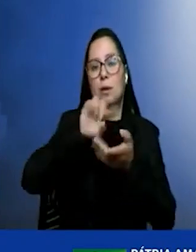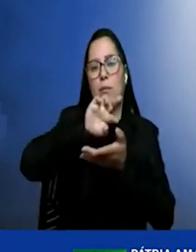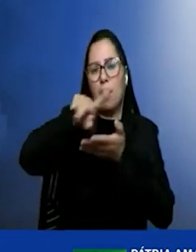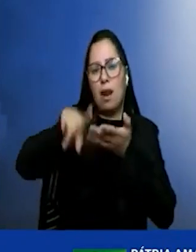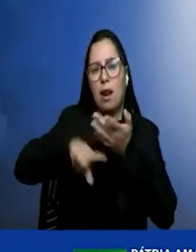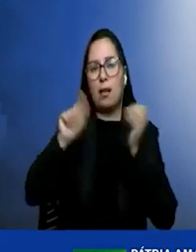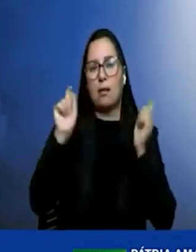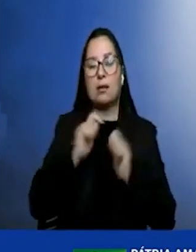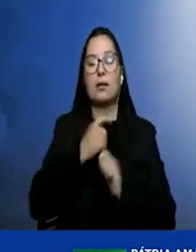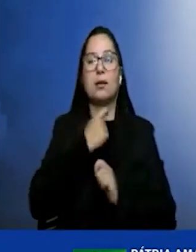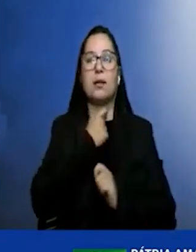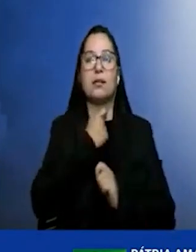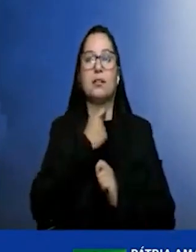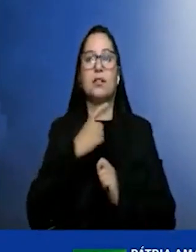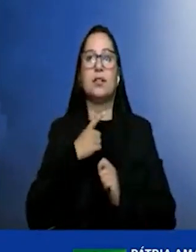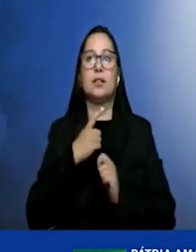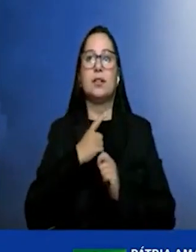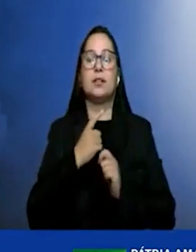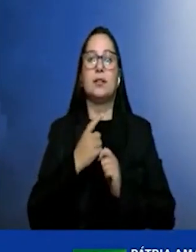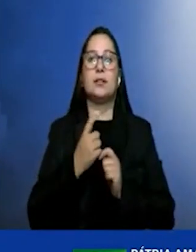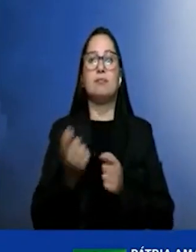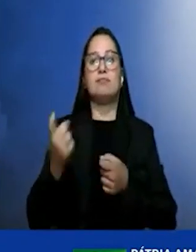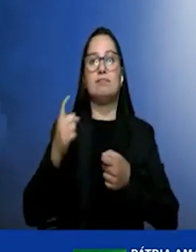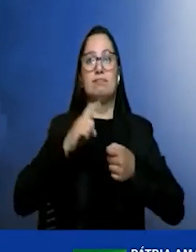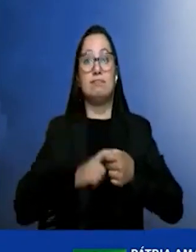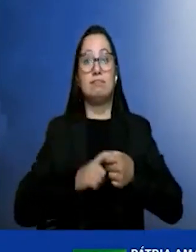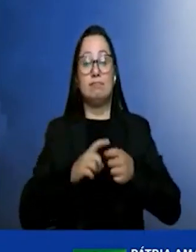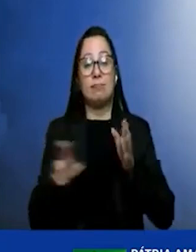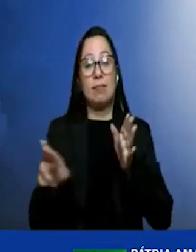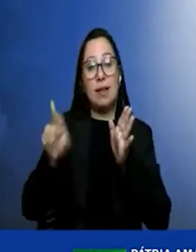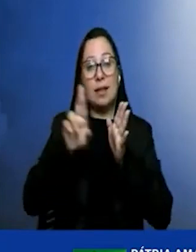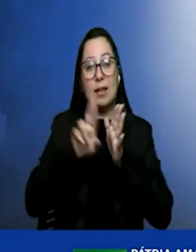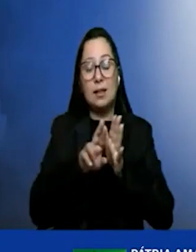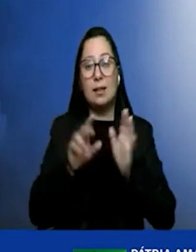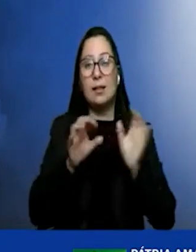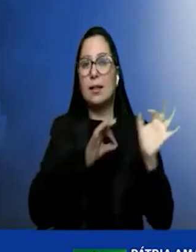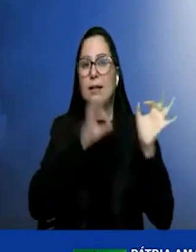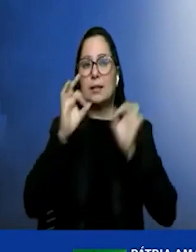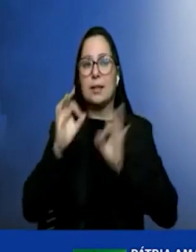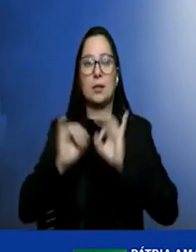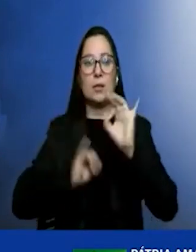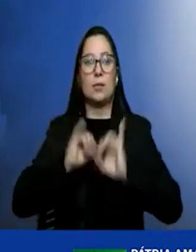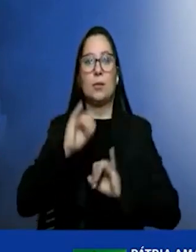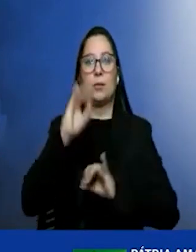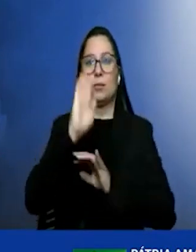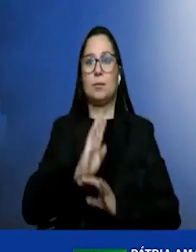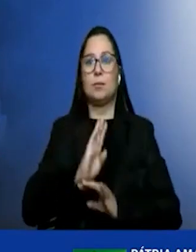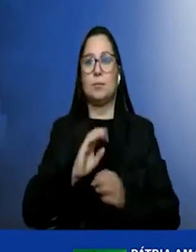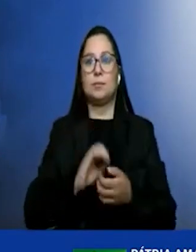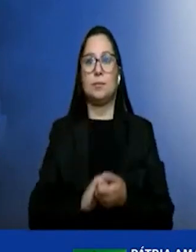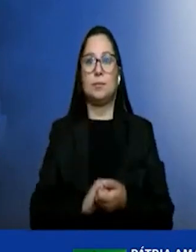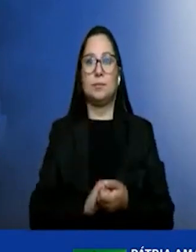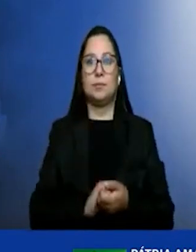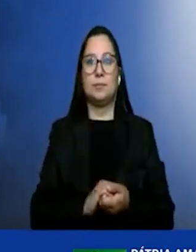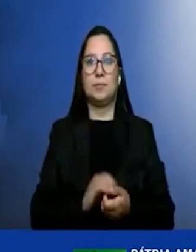essa retomada que haverá de acontecer com certeza da indústria brasileira por favor Leone